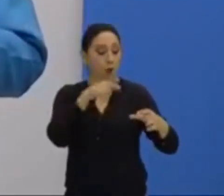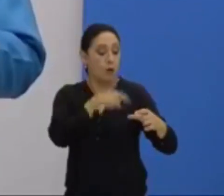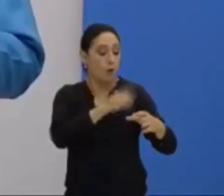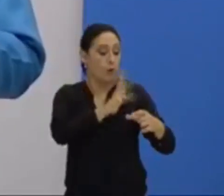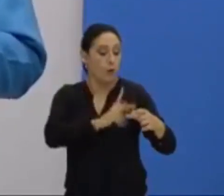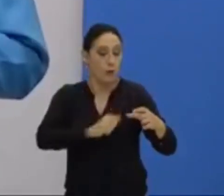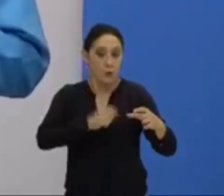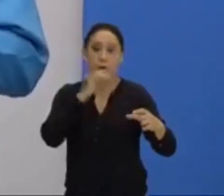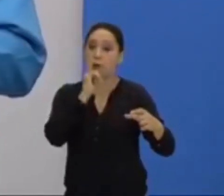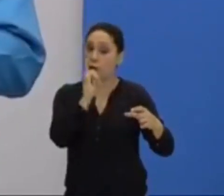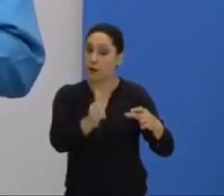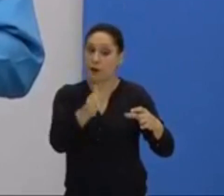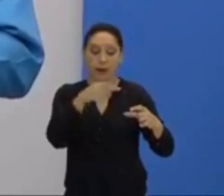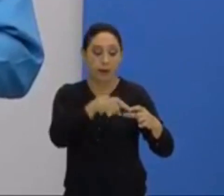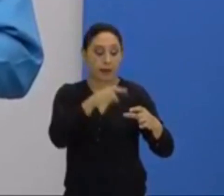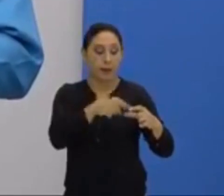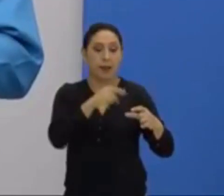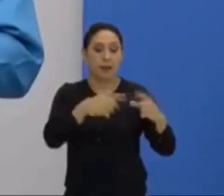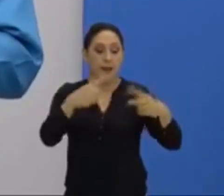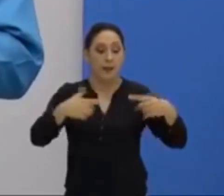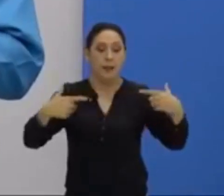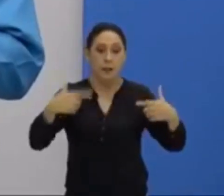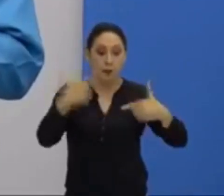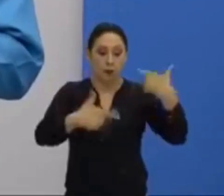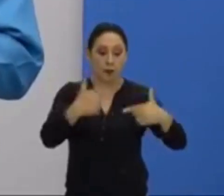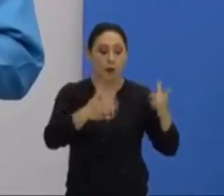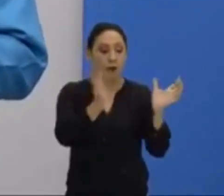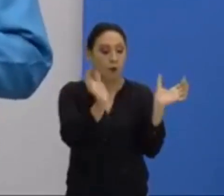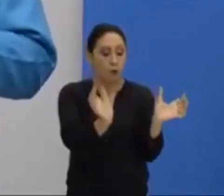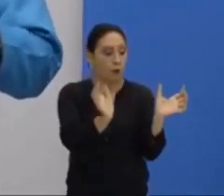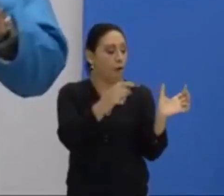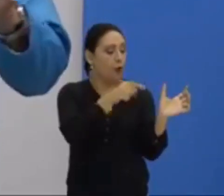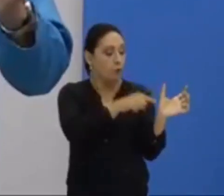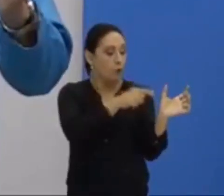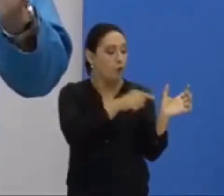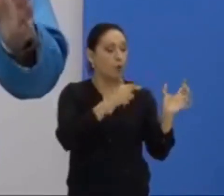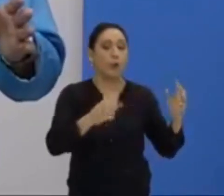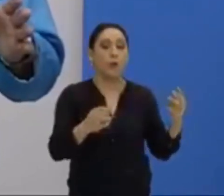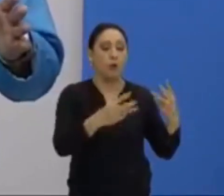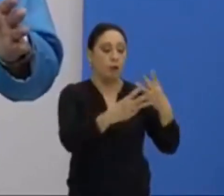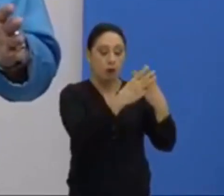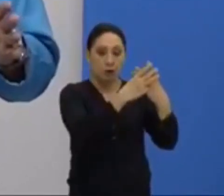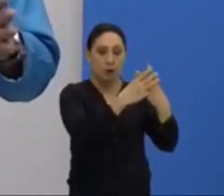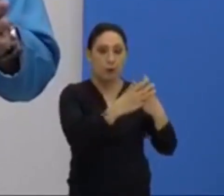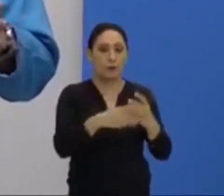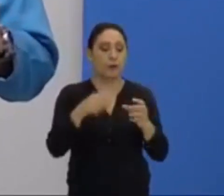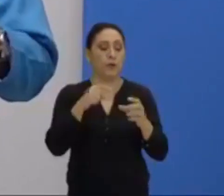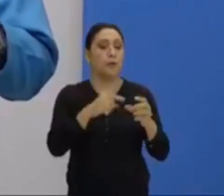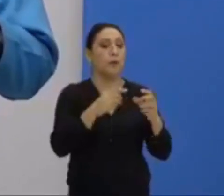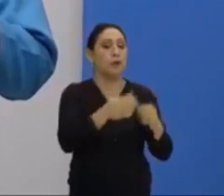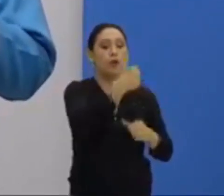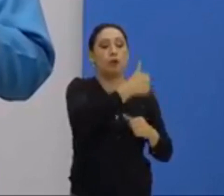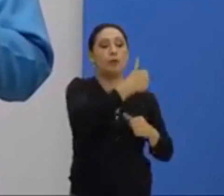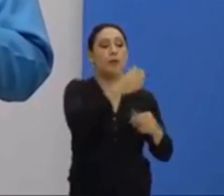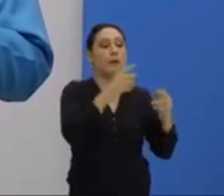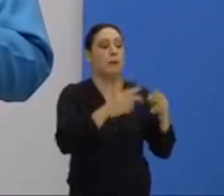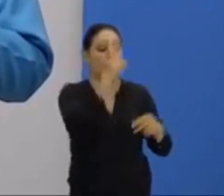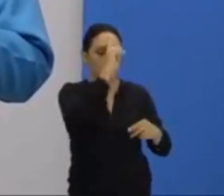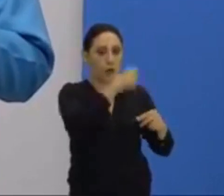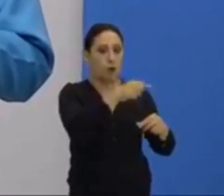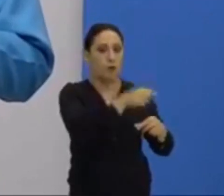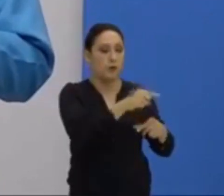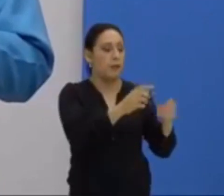E esse território é disputado por dois povos. Quais os dois povos? De um lado você tem os judeus, que foram os primeiros donos desse